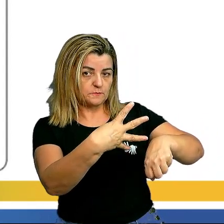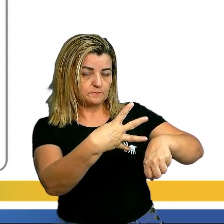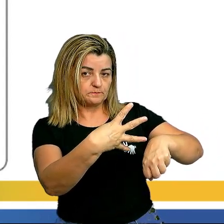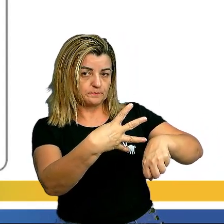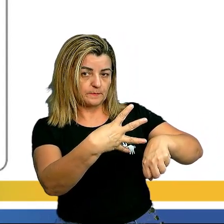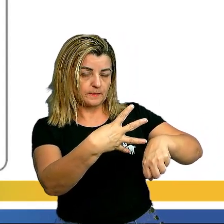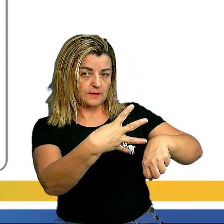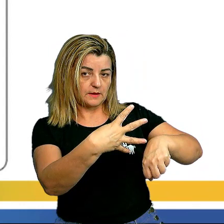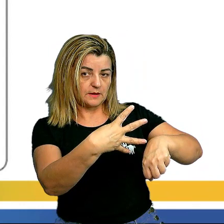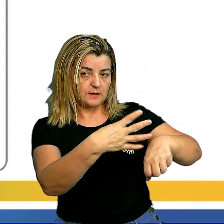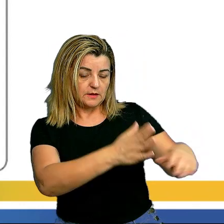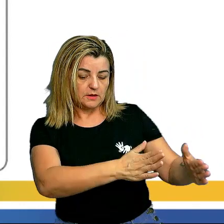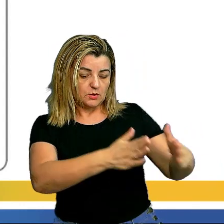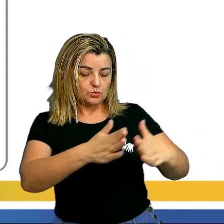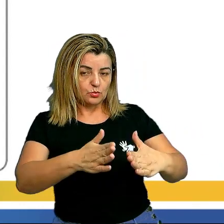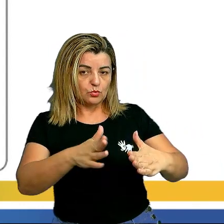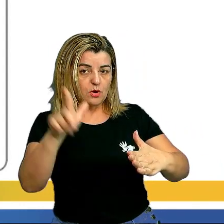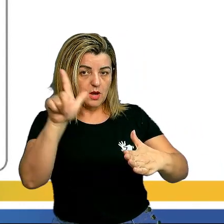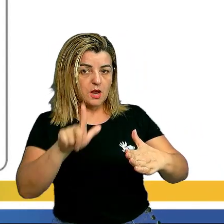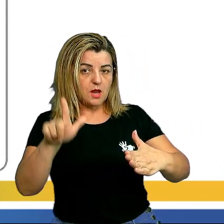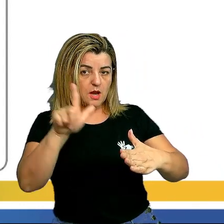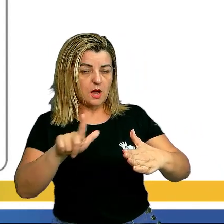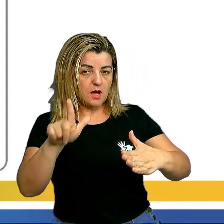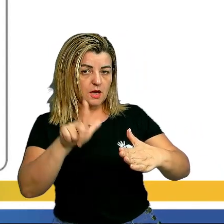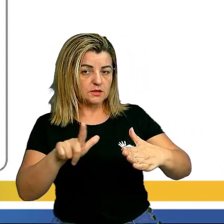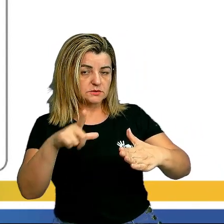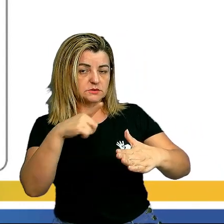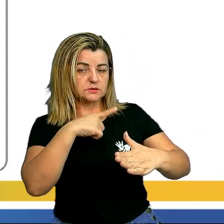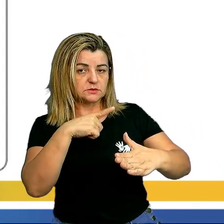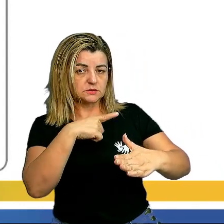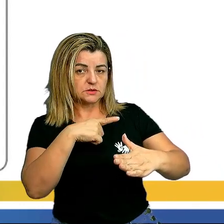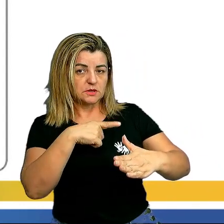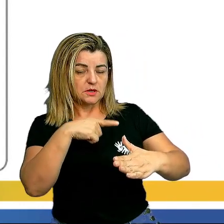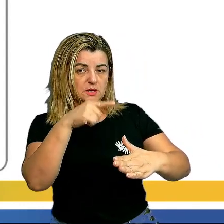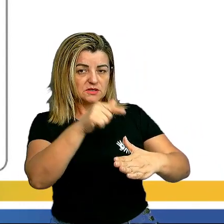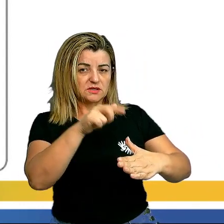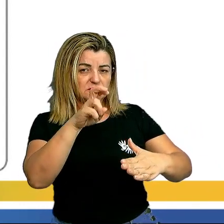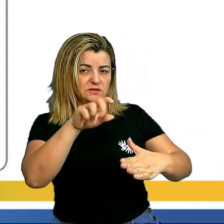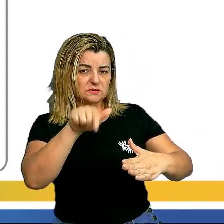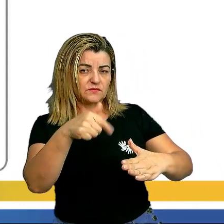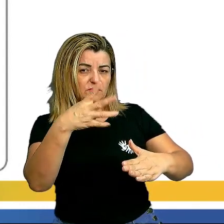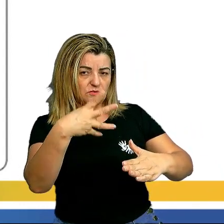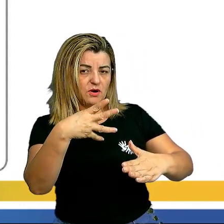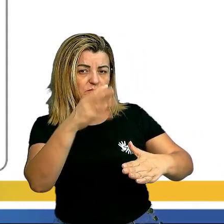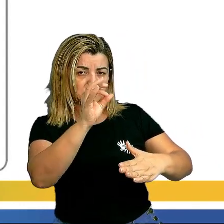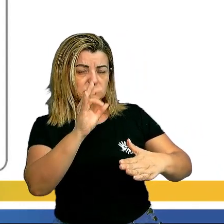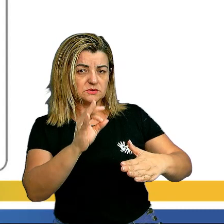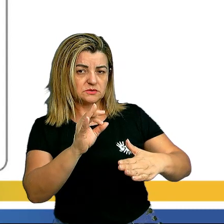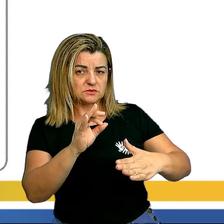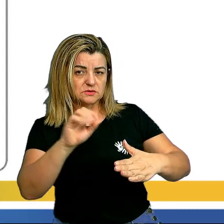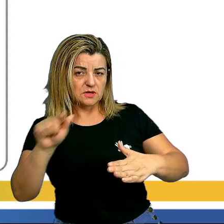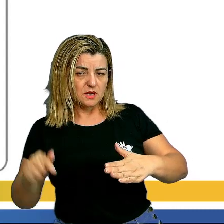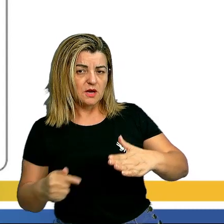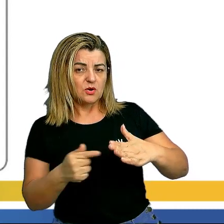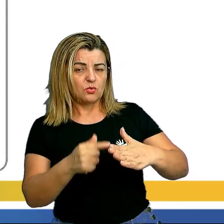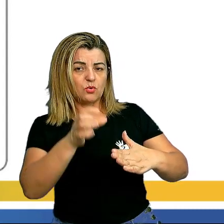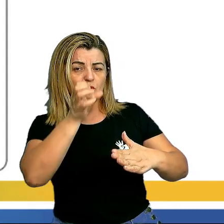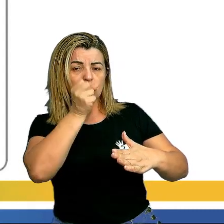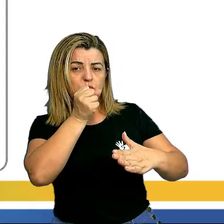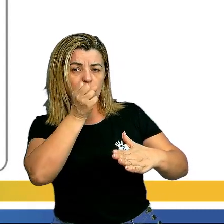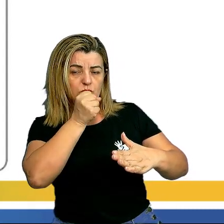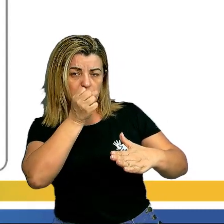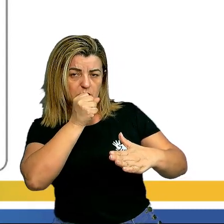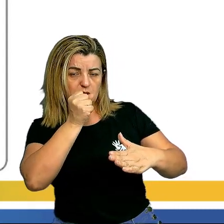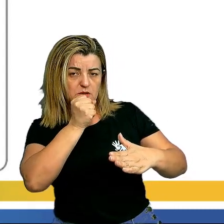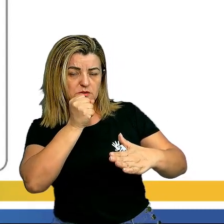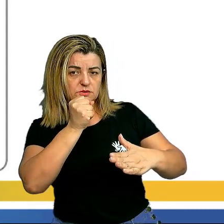Já na parte lilás, né? Que é o telefone móvel, nós vamos ter 75,4. No laranja, tá? Que é